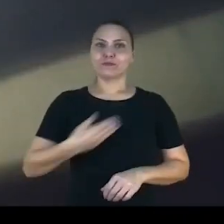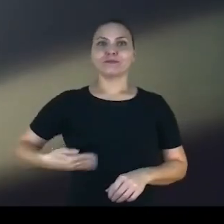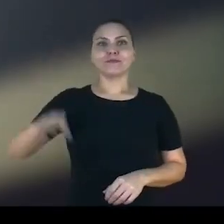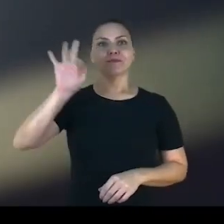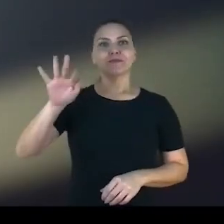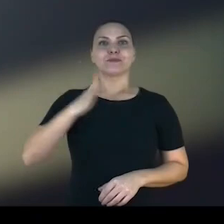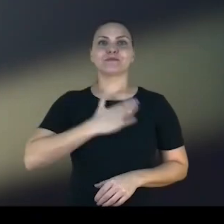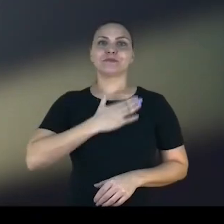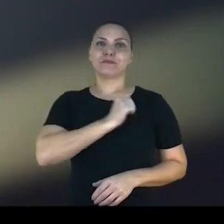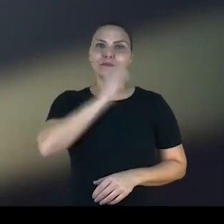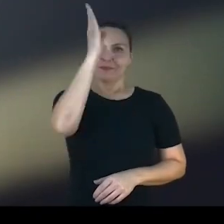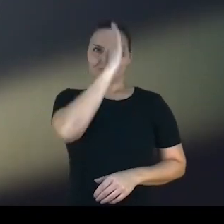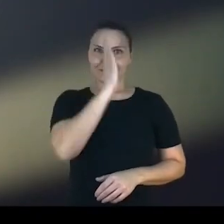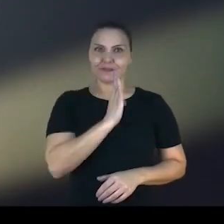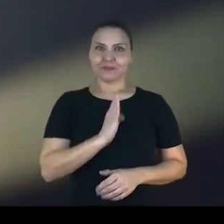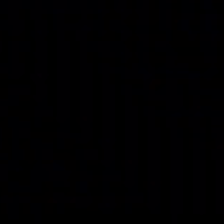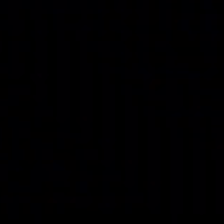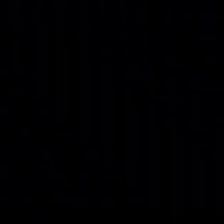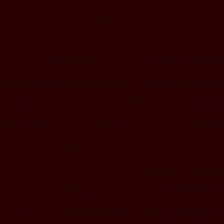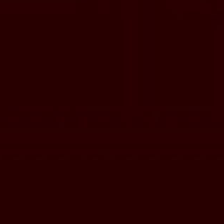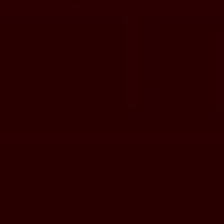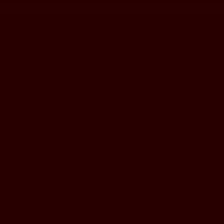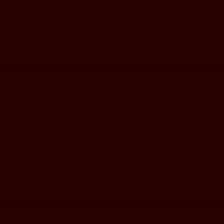Ministério Governo Federal. Pátria amada Brasil.